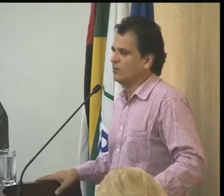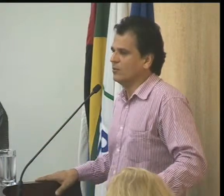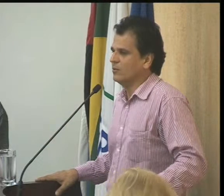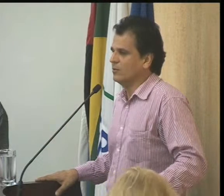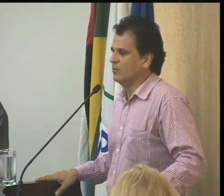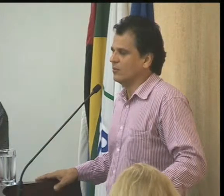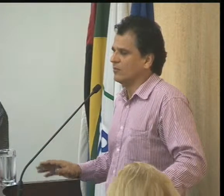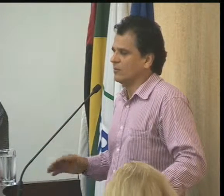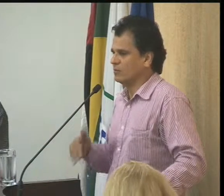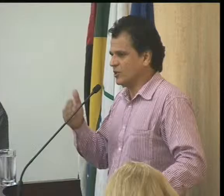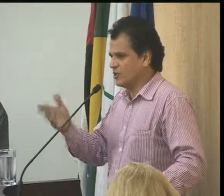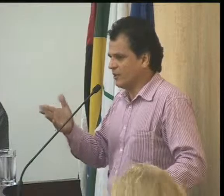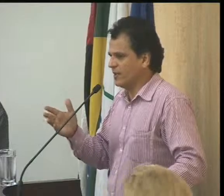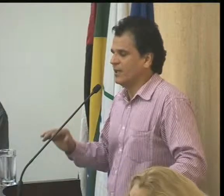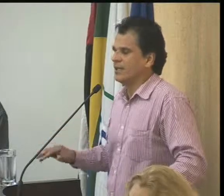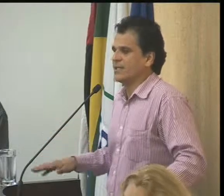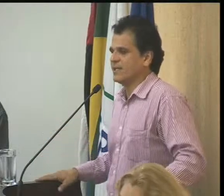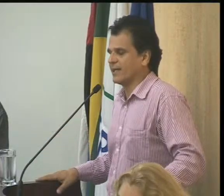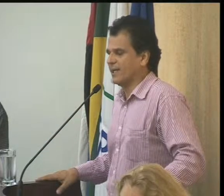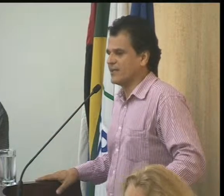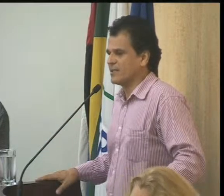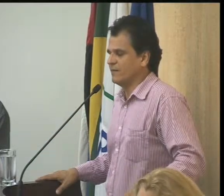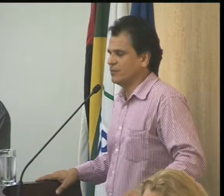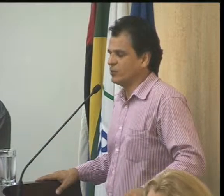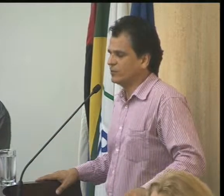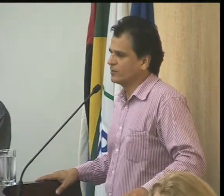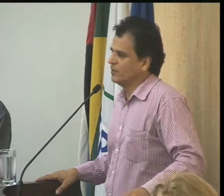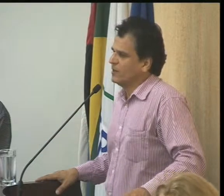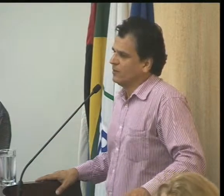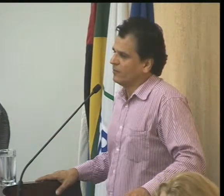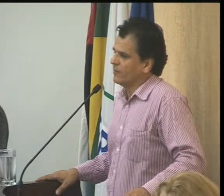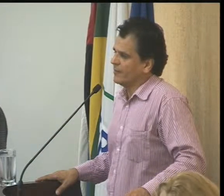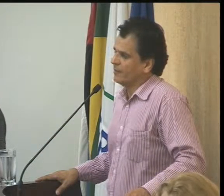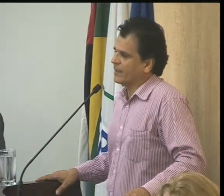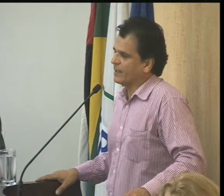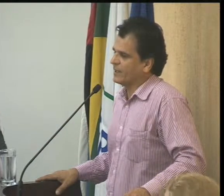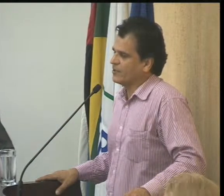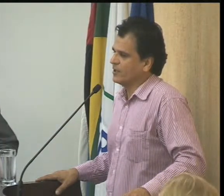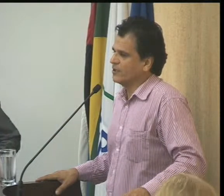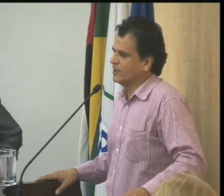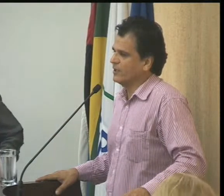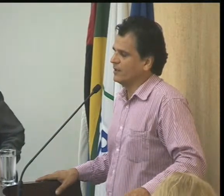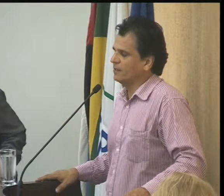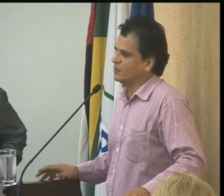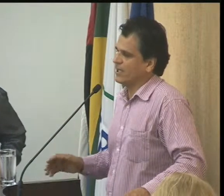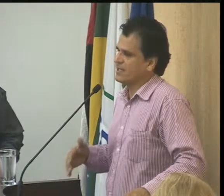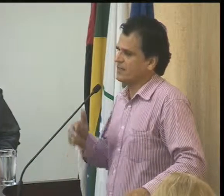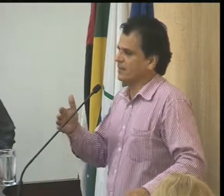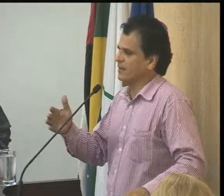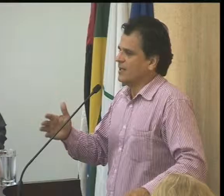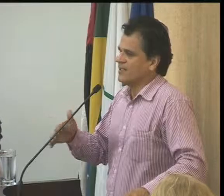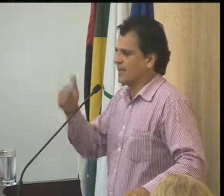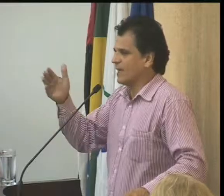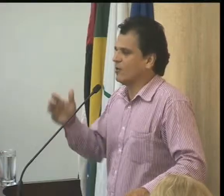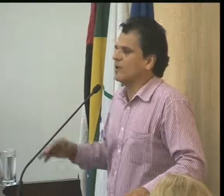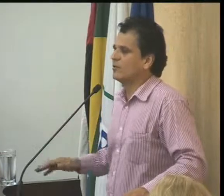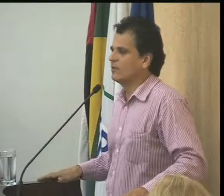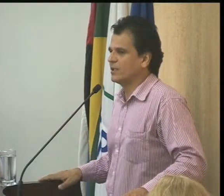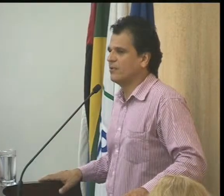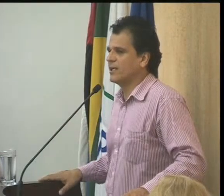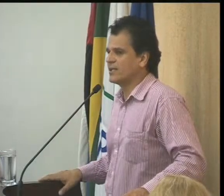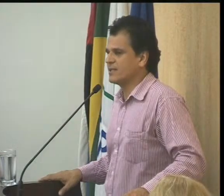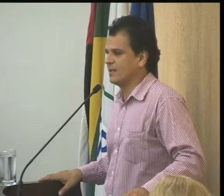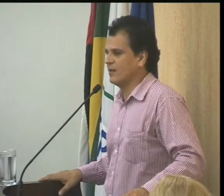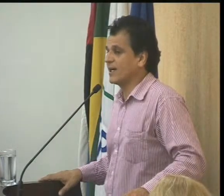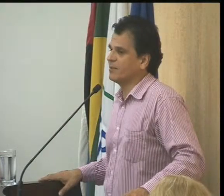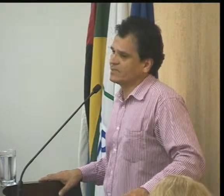secretário executivo do Ministério, da educação, eu estive junto, o Mauro esteve junto, o Didi, da